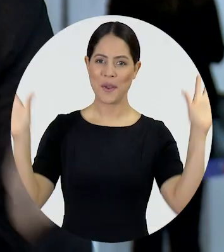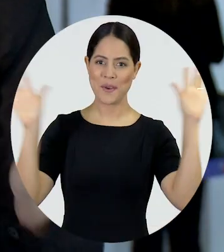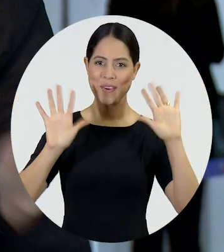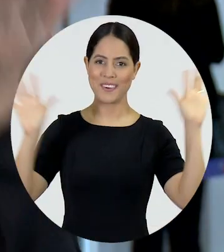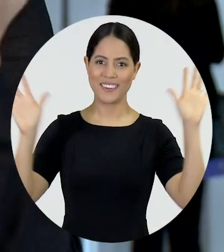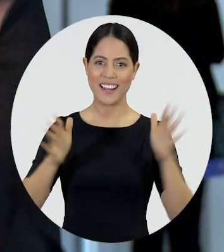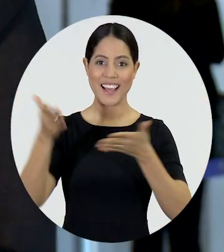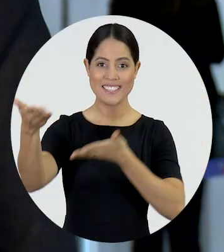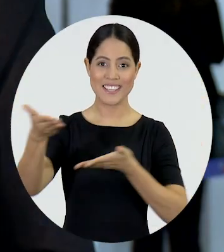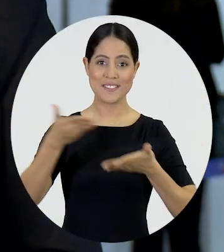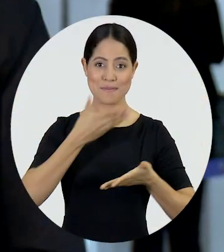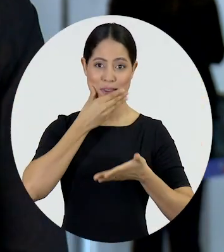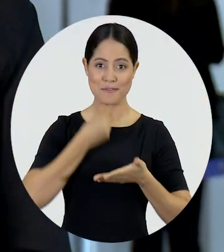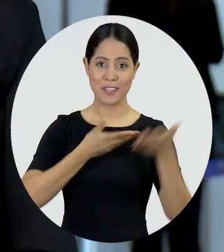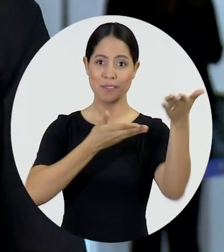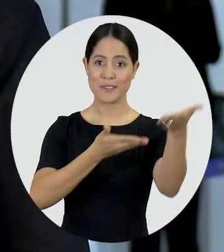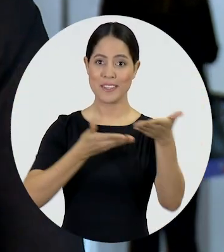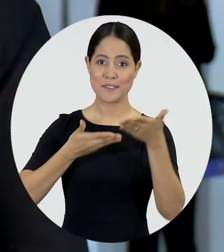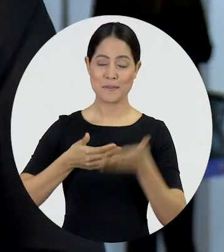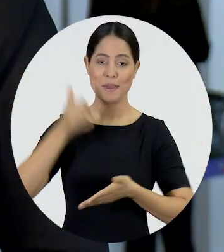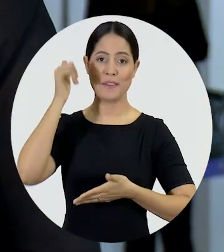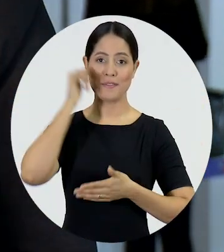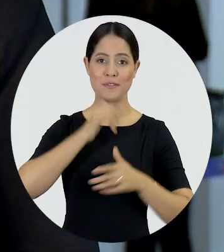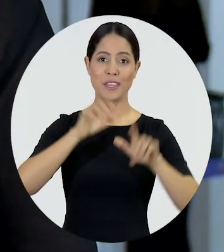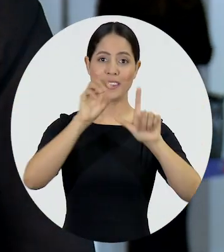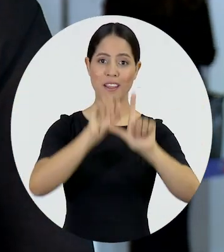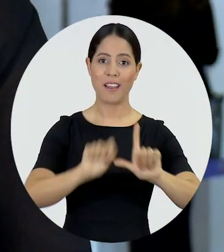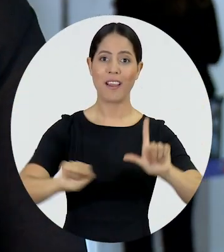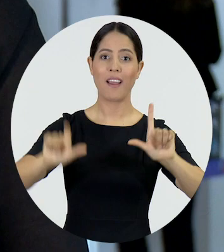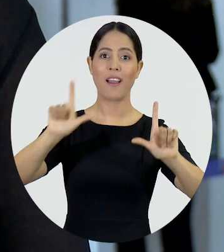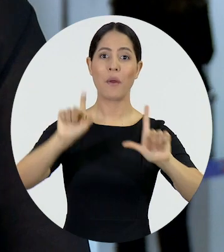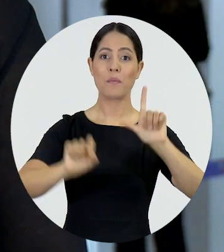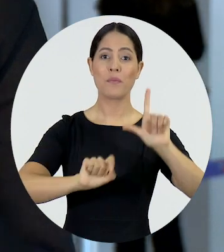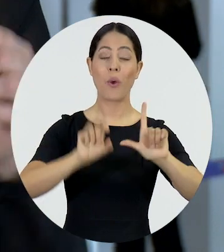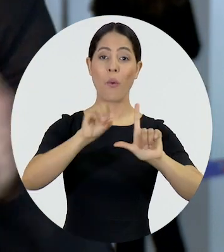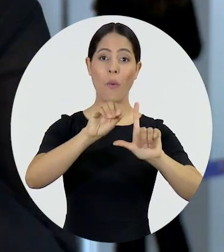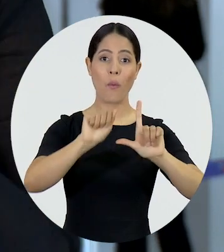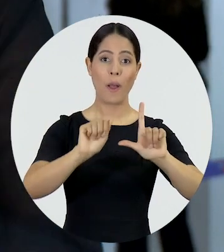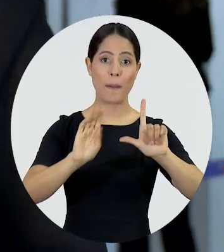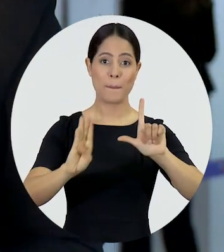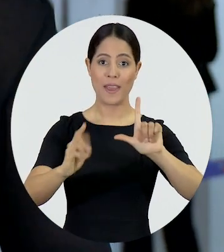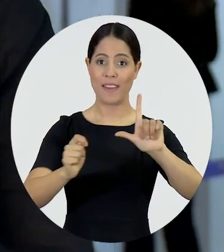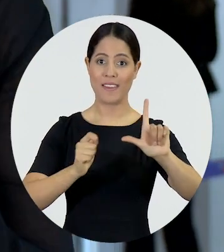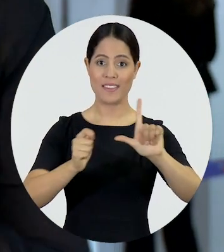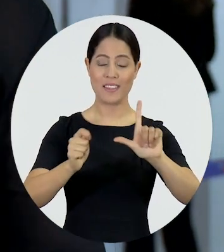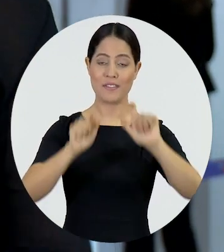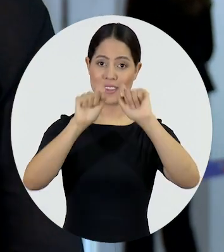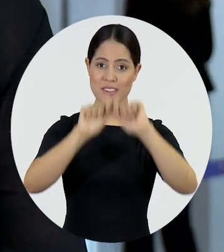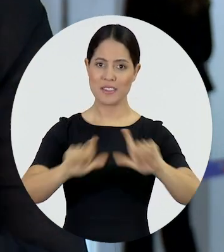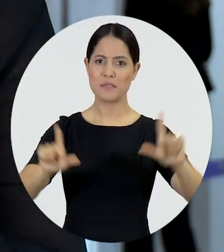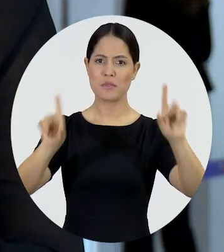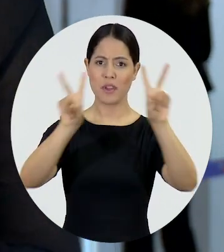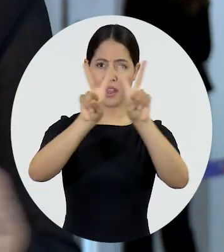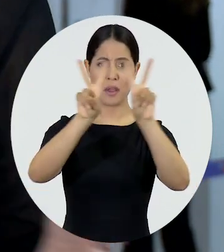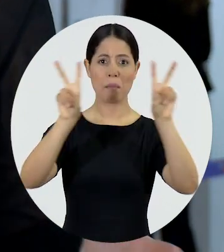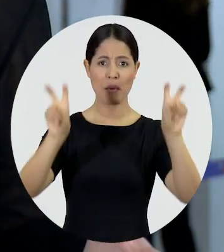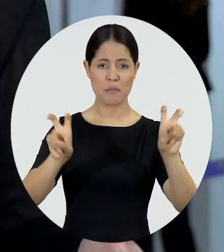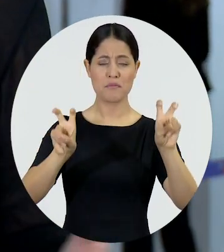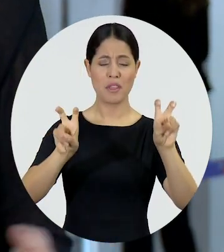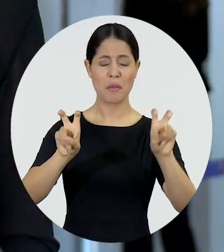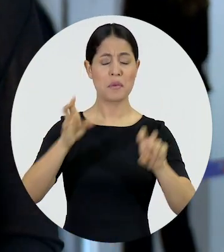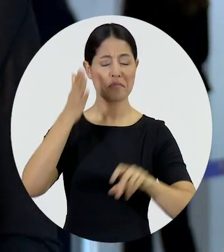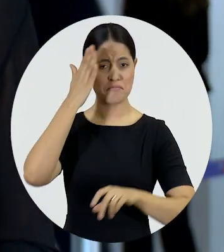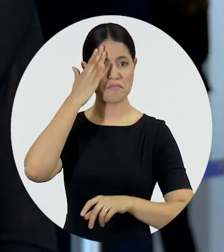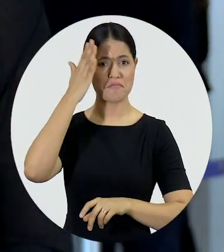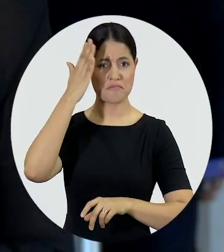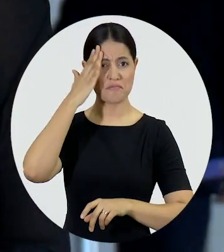Olá, seja bem-vindo, seja bem-vinda a mais um OAB Entrevista. Neste programa, vamos falar de um tema que com